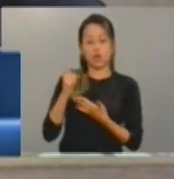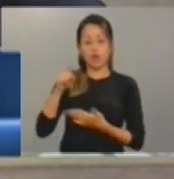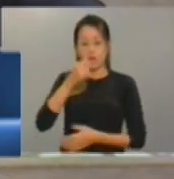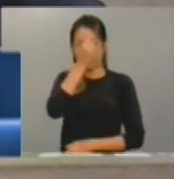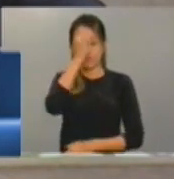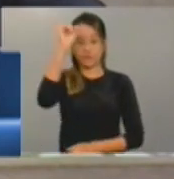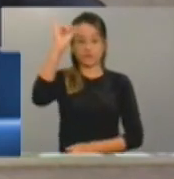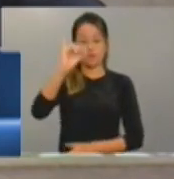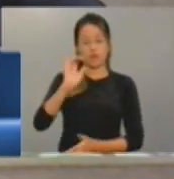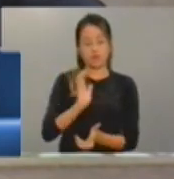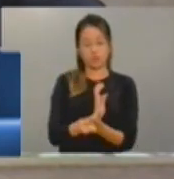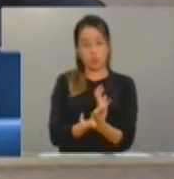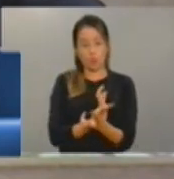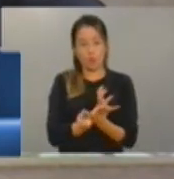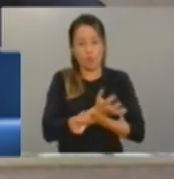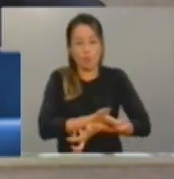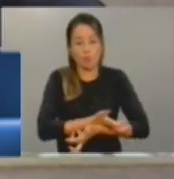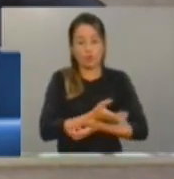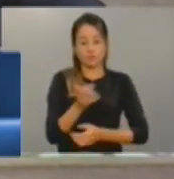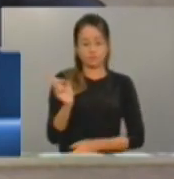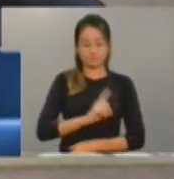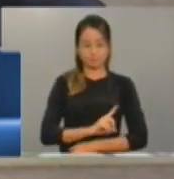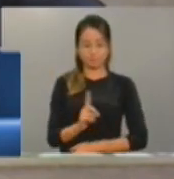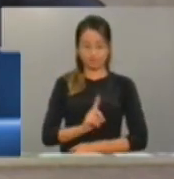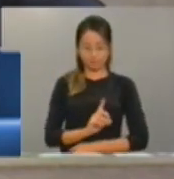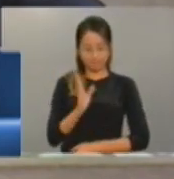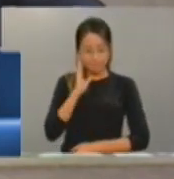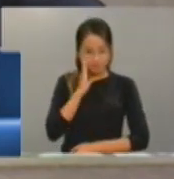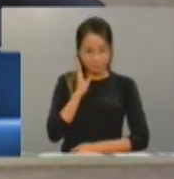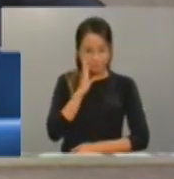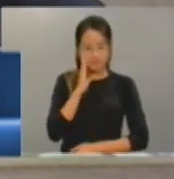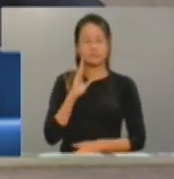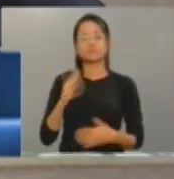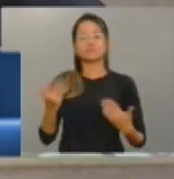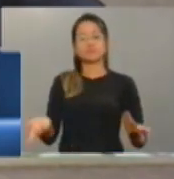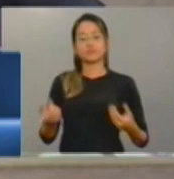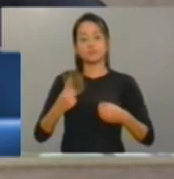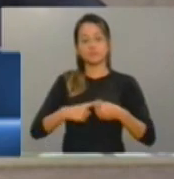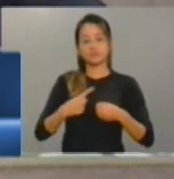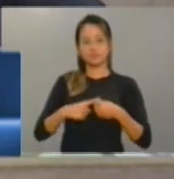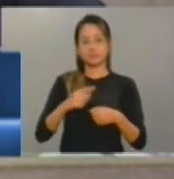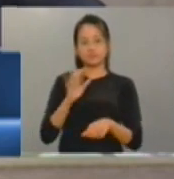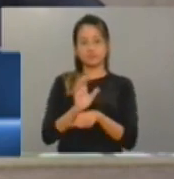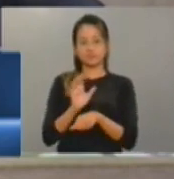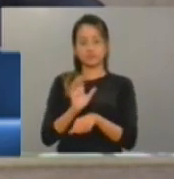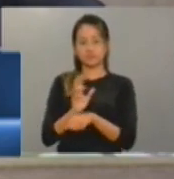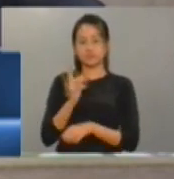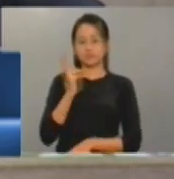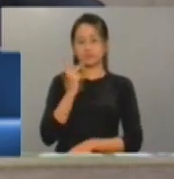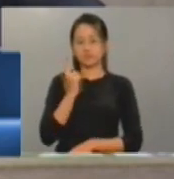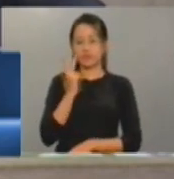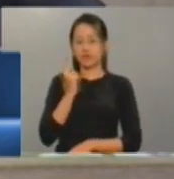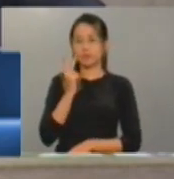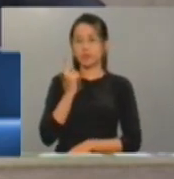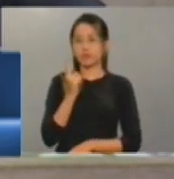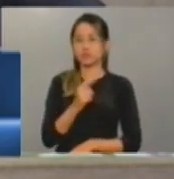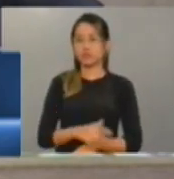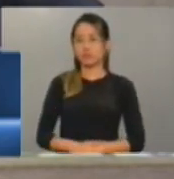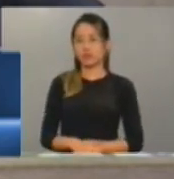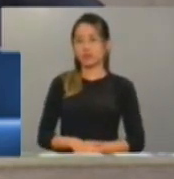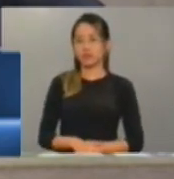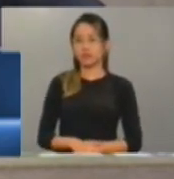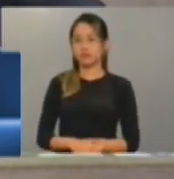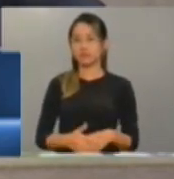instrumento de atendimento a essa demanda no interior do Estado do Ceará, que vai permitir, obviamente, uma ação